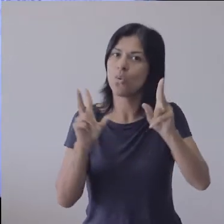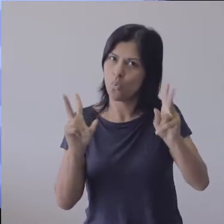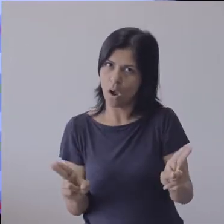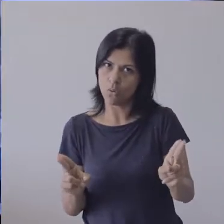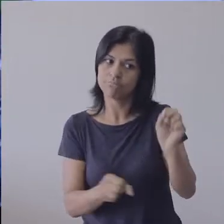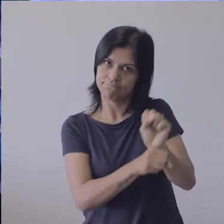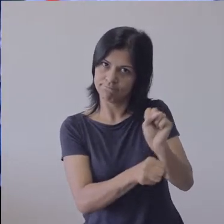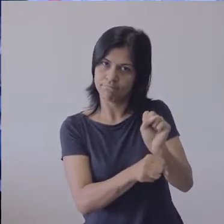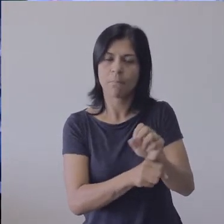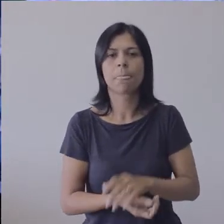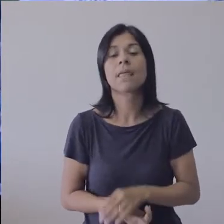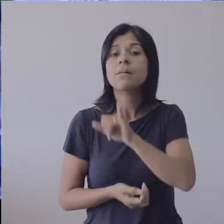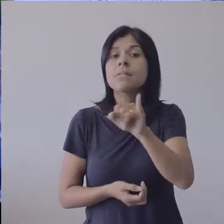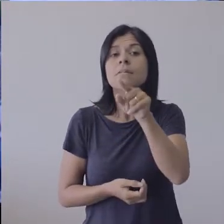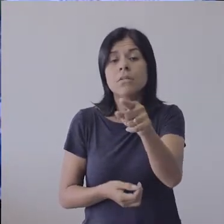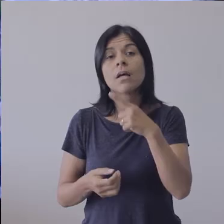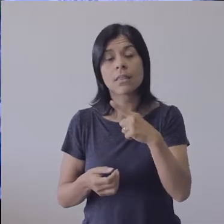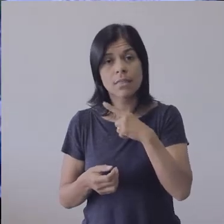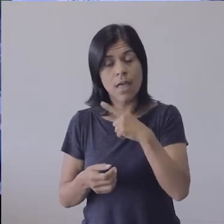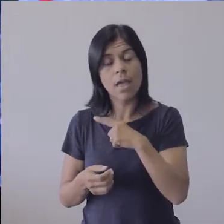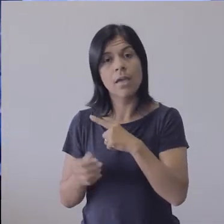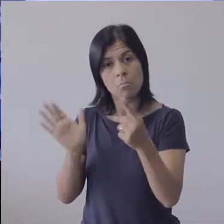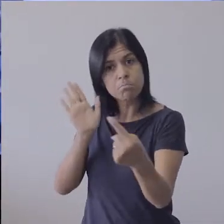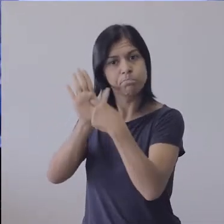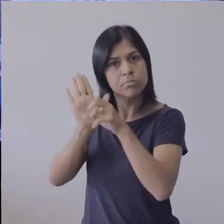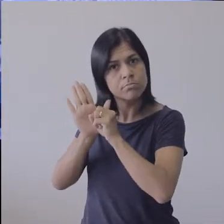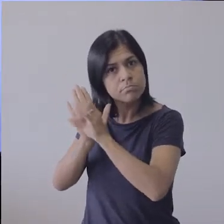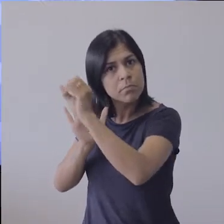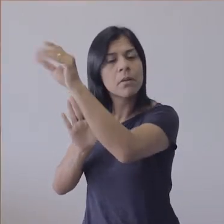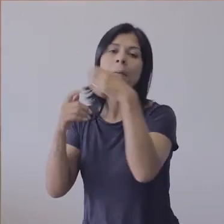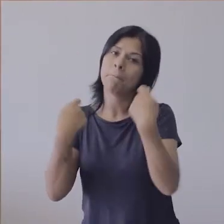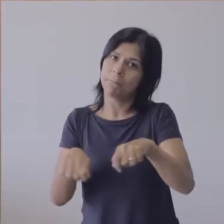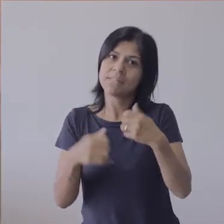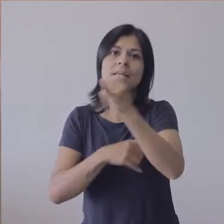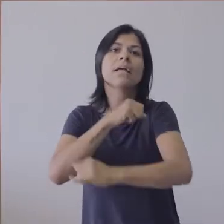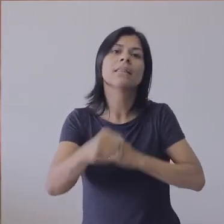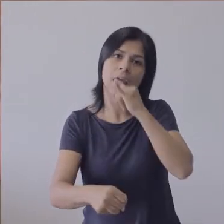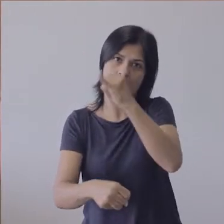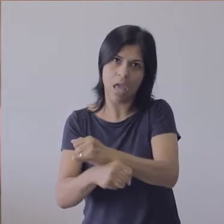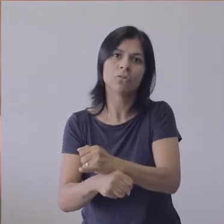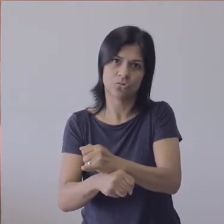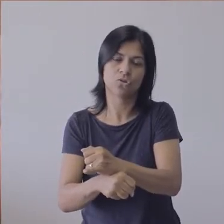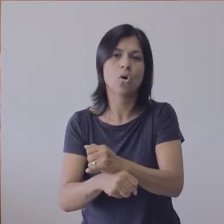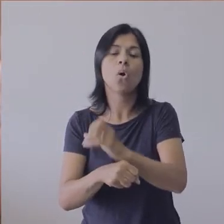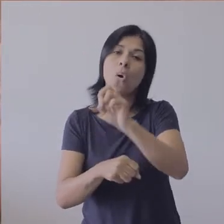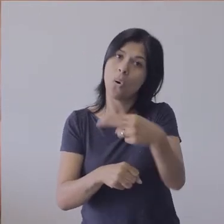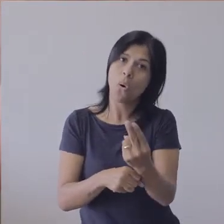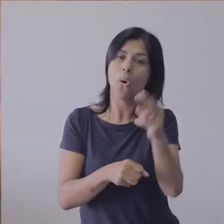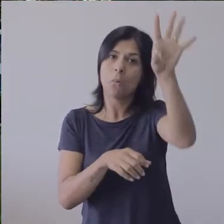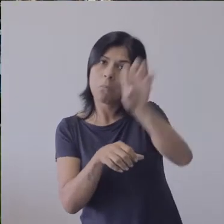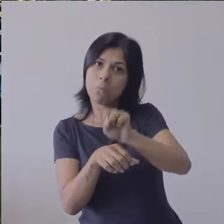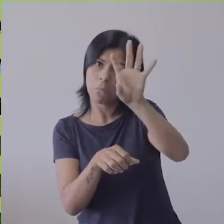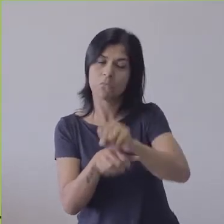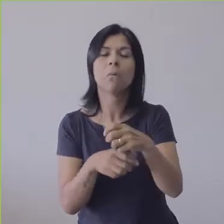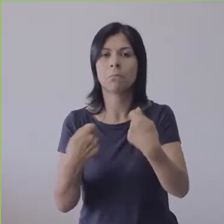enviar o alerta UFIS é preciso estar conectado, seja por meio da internet móvel do seu celular, rede Wi-Fi ou Eduron.